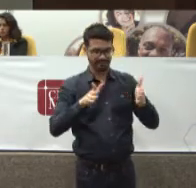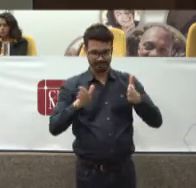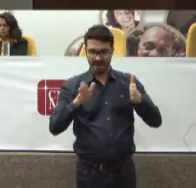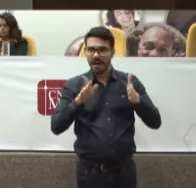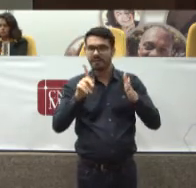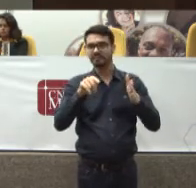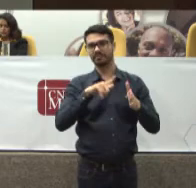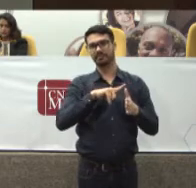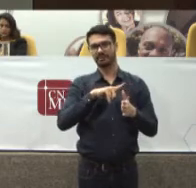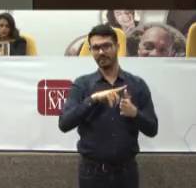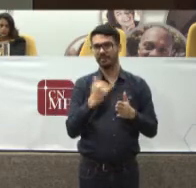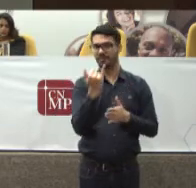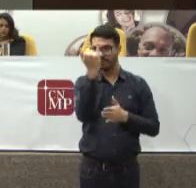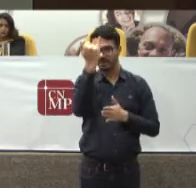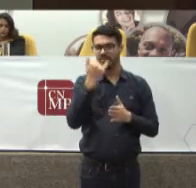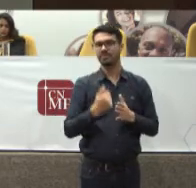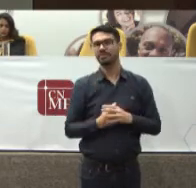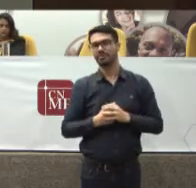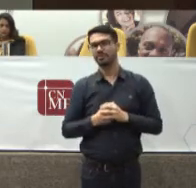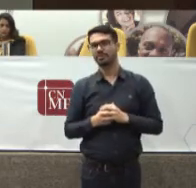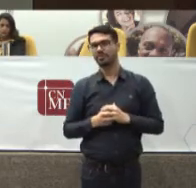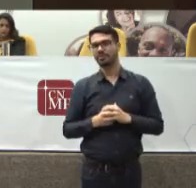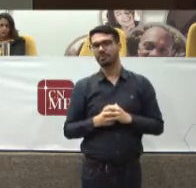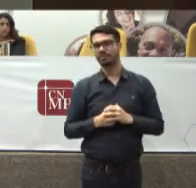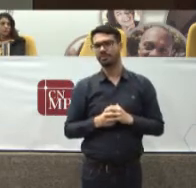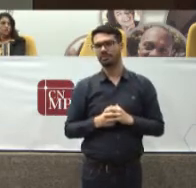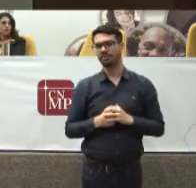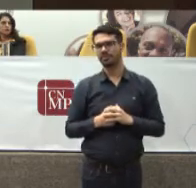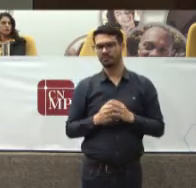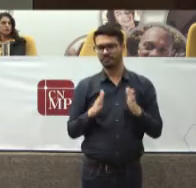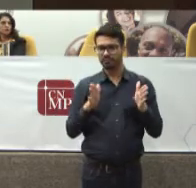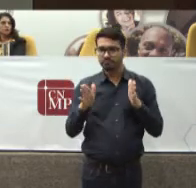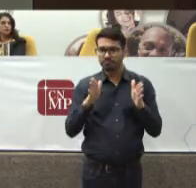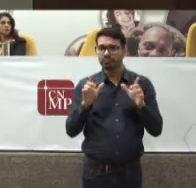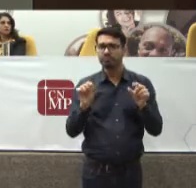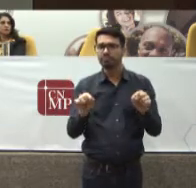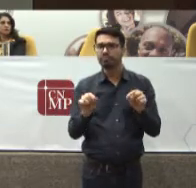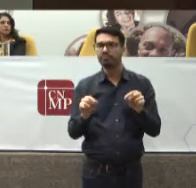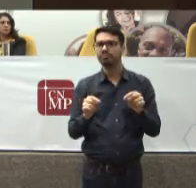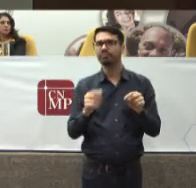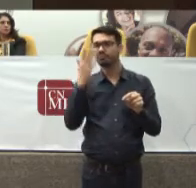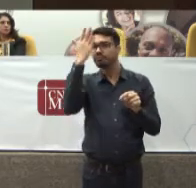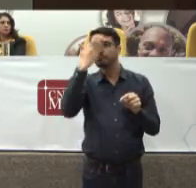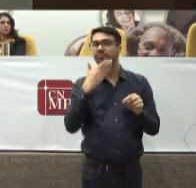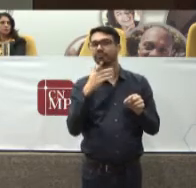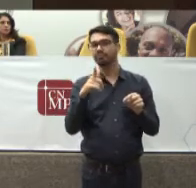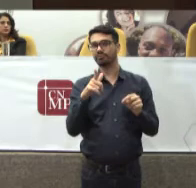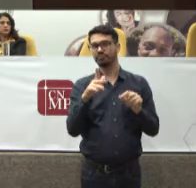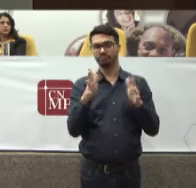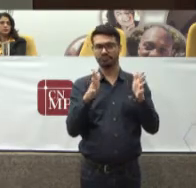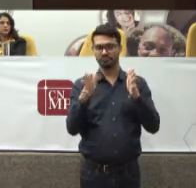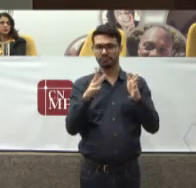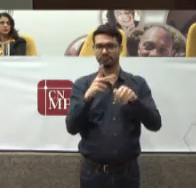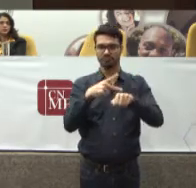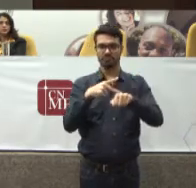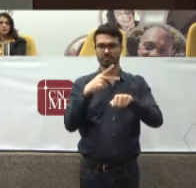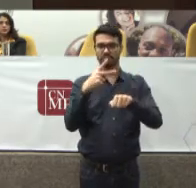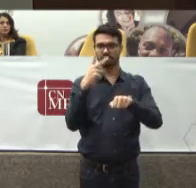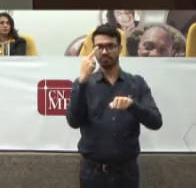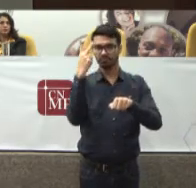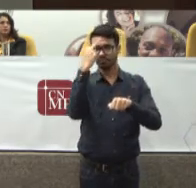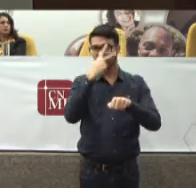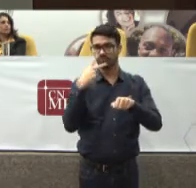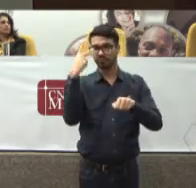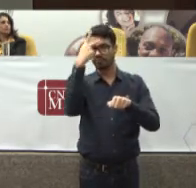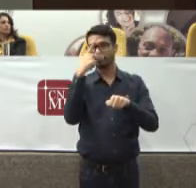Imaginar Que em breve Nós podemos fazer A prestação Dessa informação Em 72 horas Primeiro